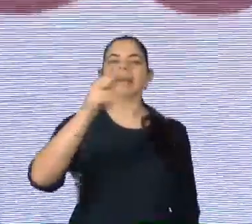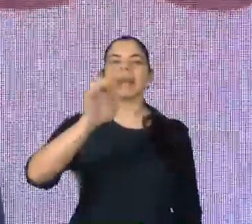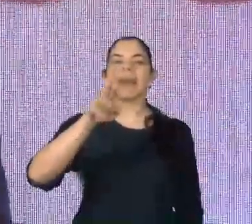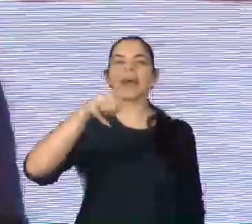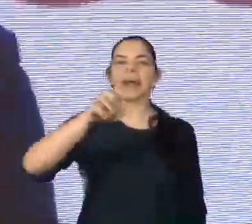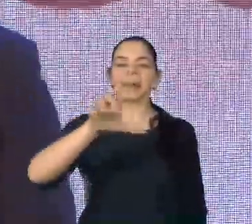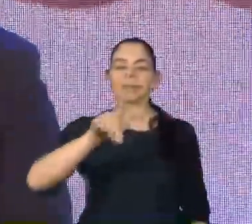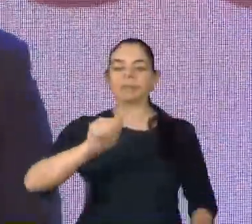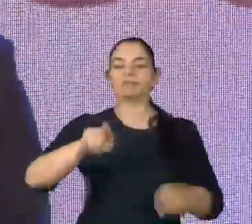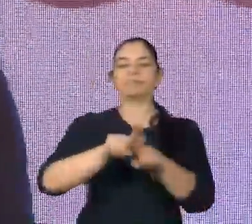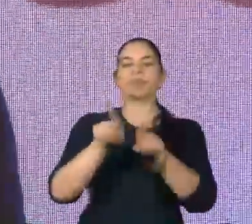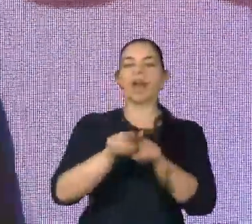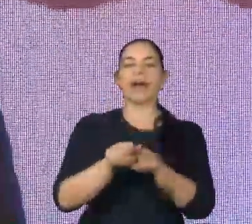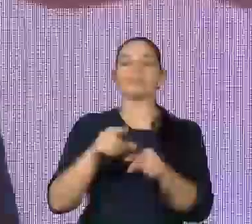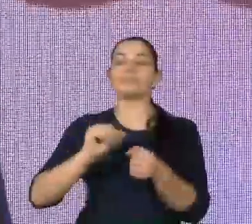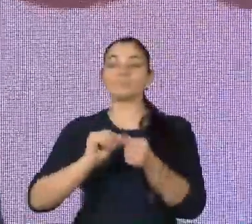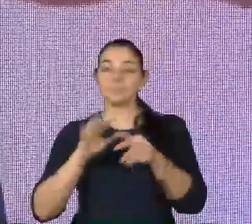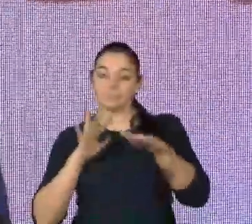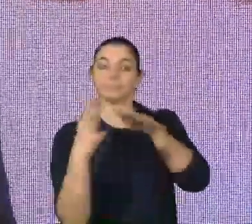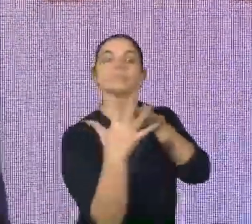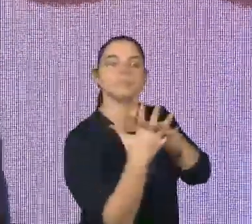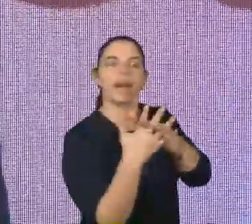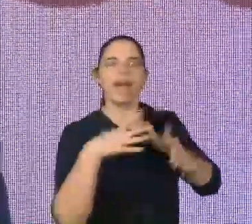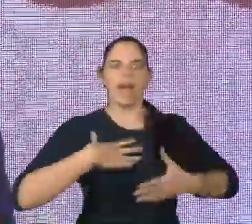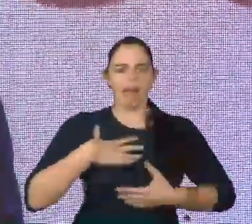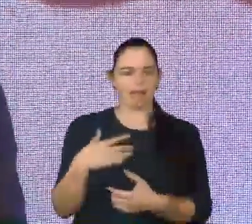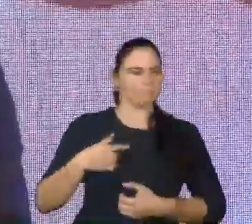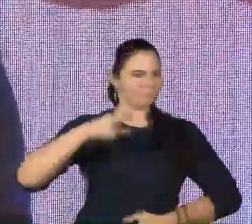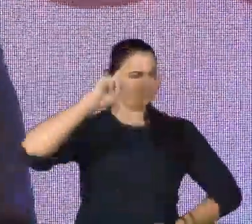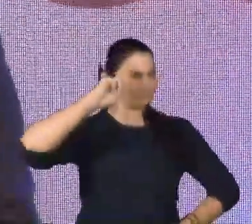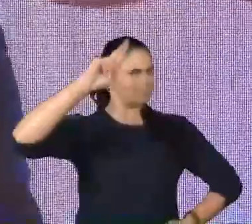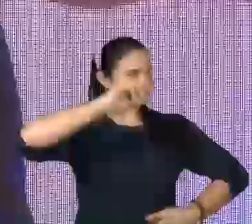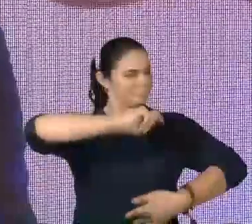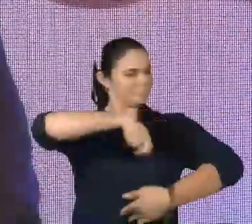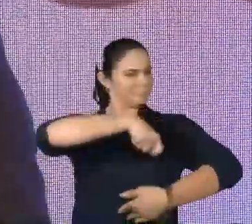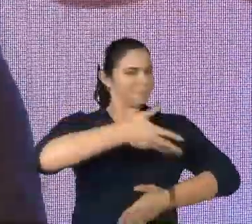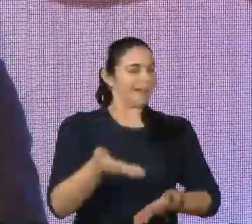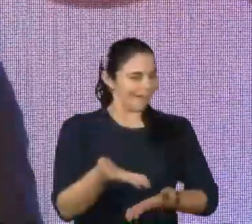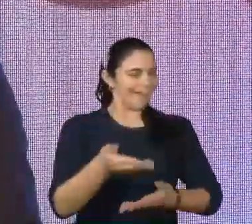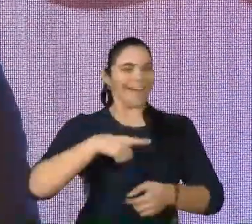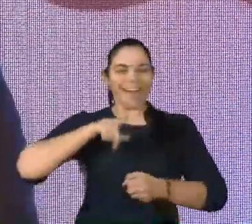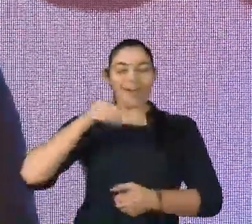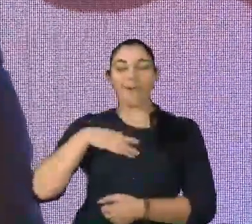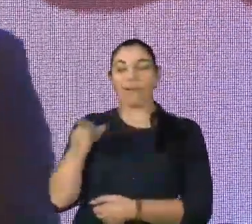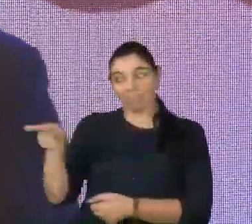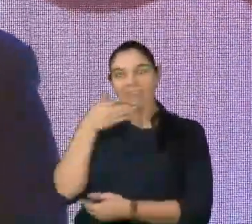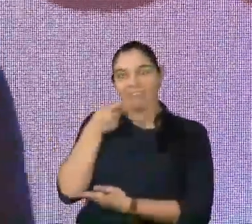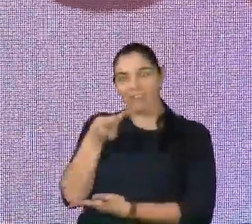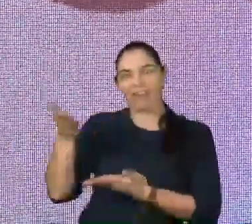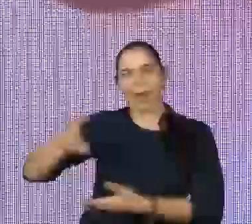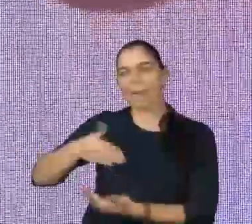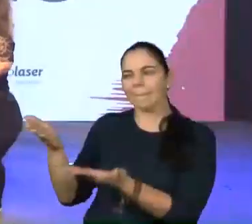integrante do projeto Serenipidade e um grande chefe de cozinha. Bom, o Guilherme, ele tem um recado para vocês.